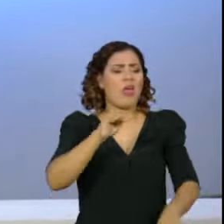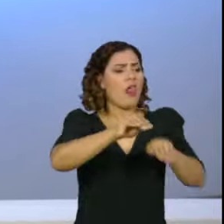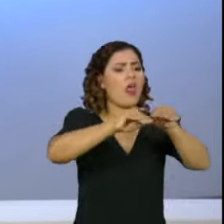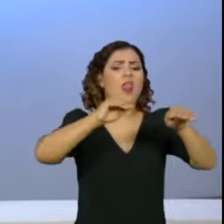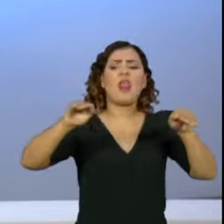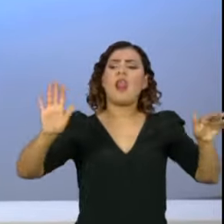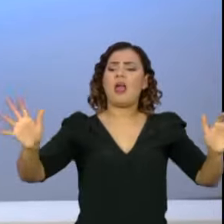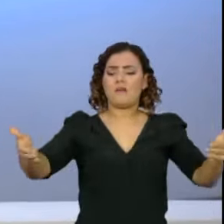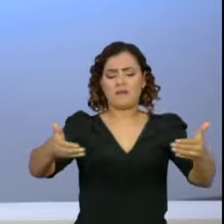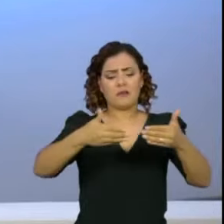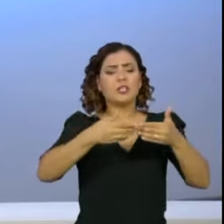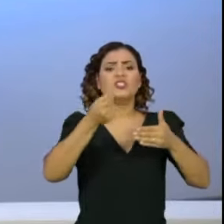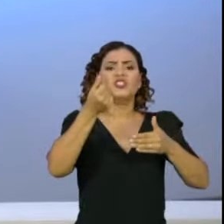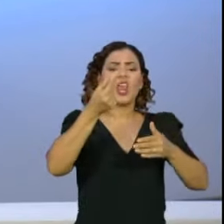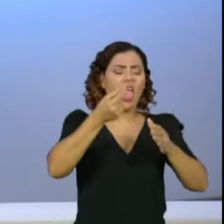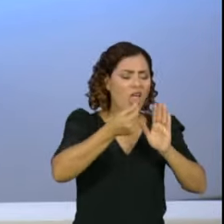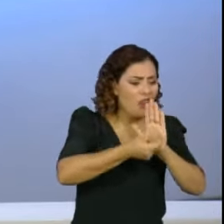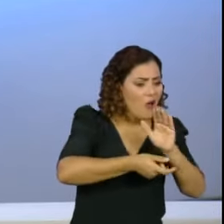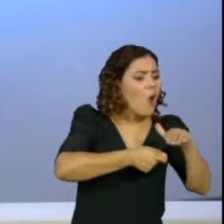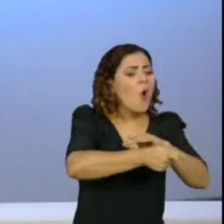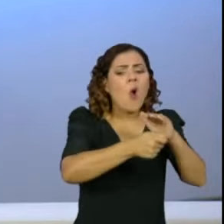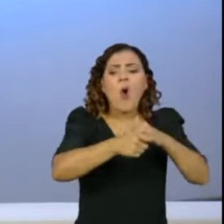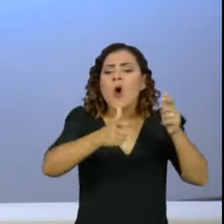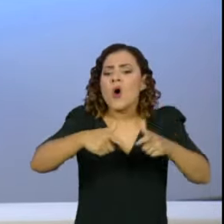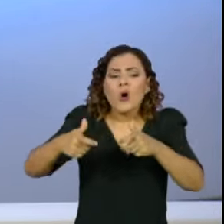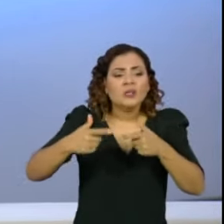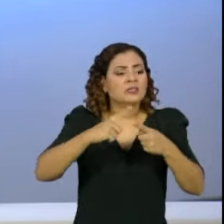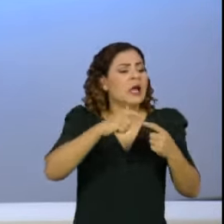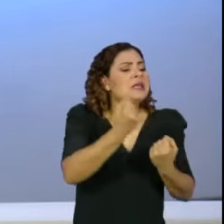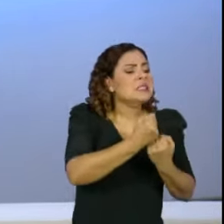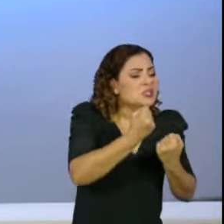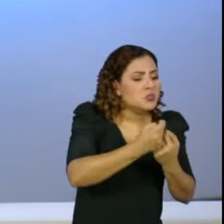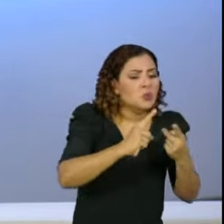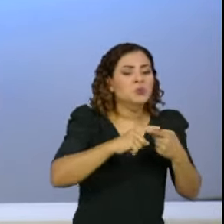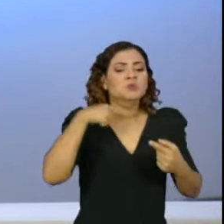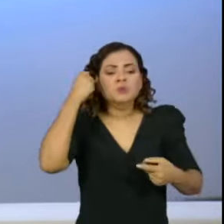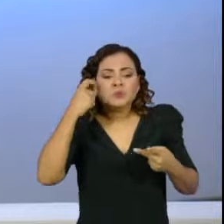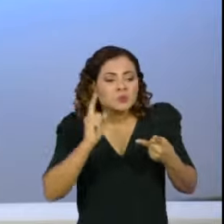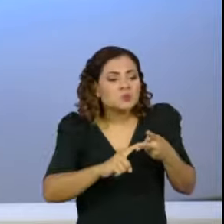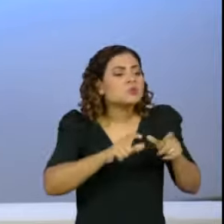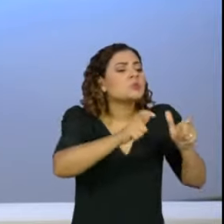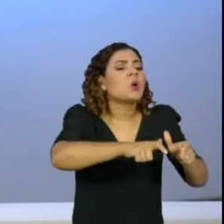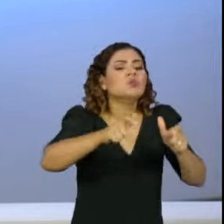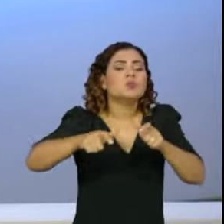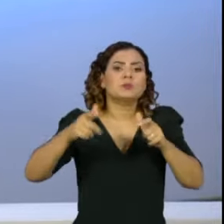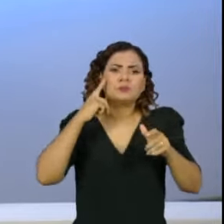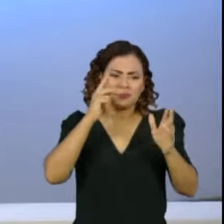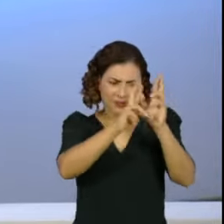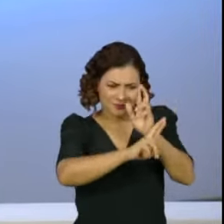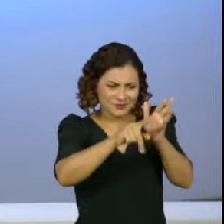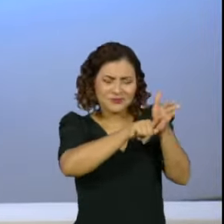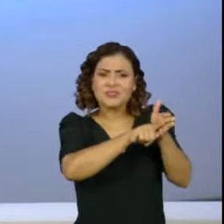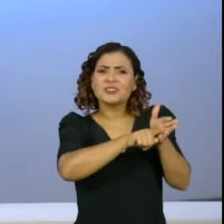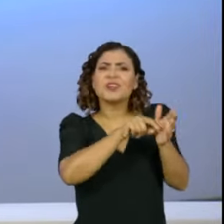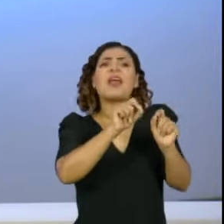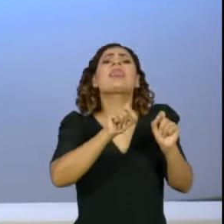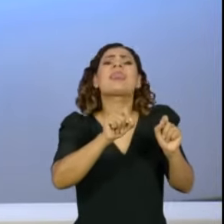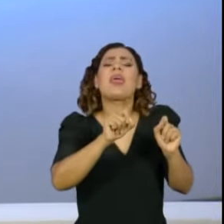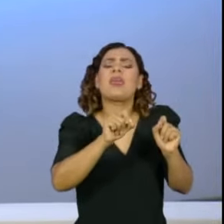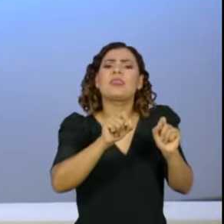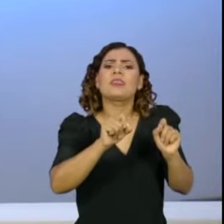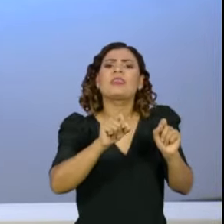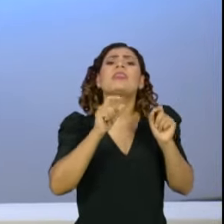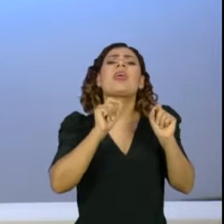recursos, envolve assessores, senadores para investigar quem deveria